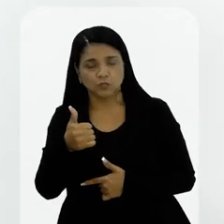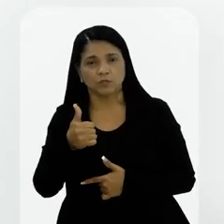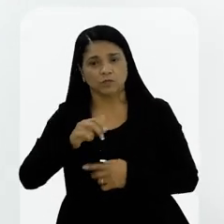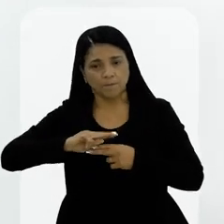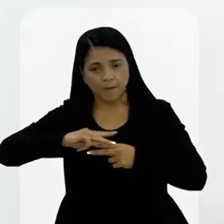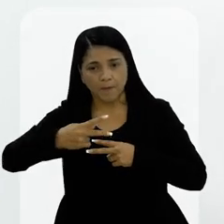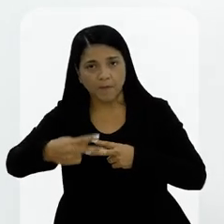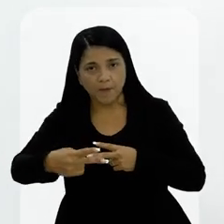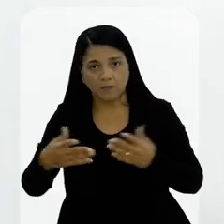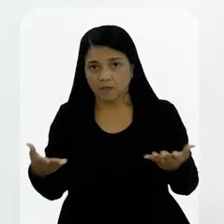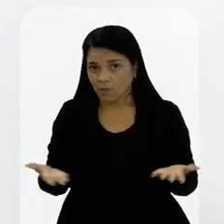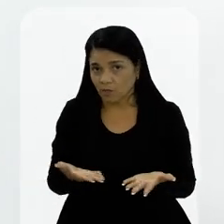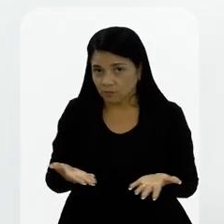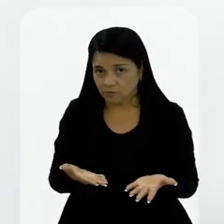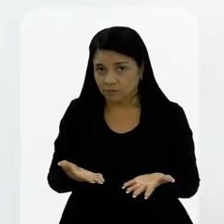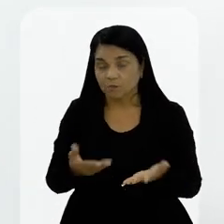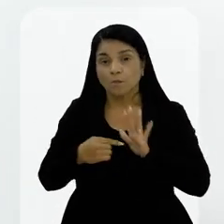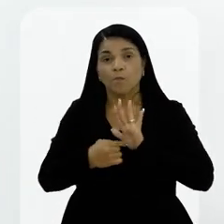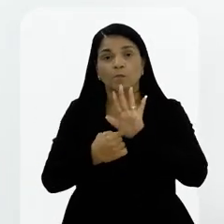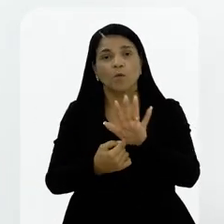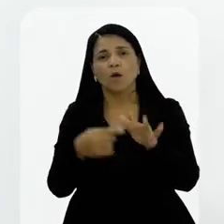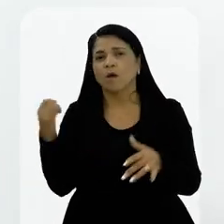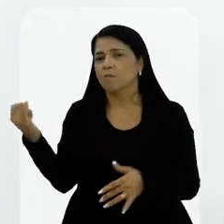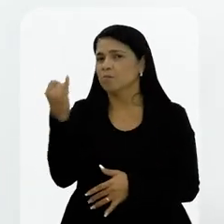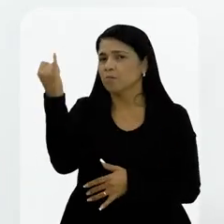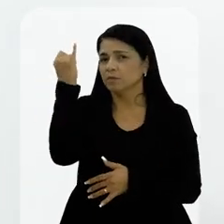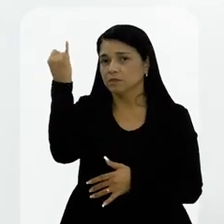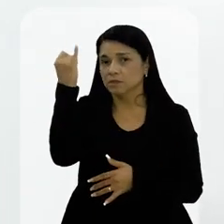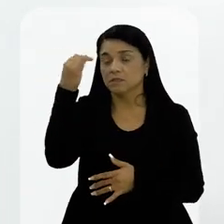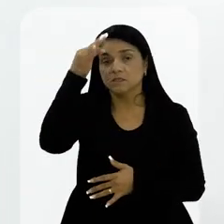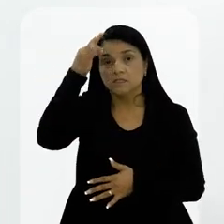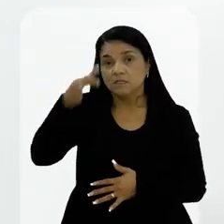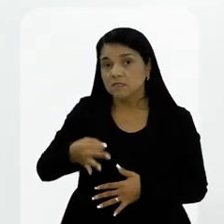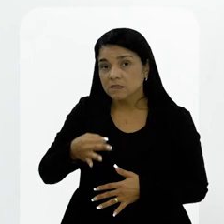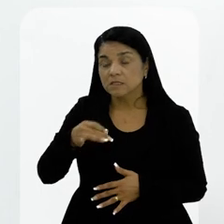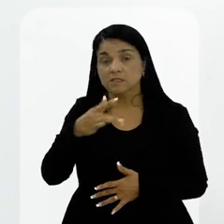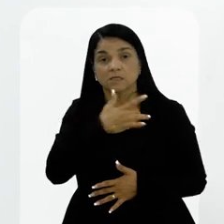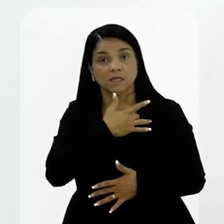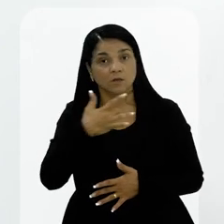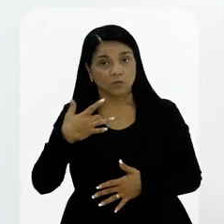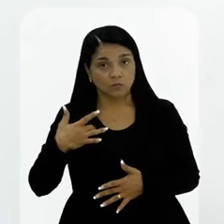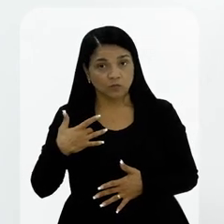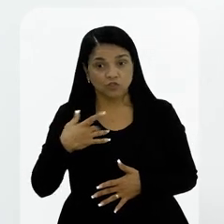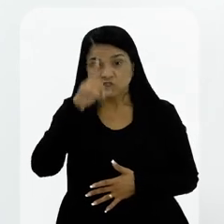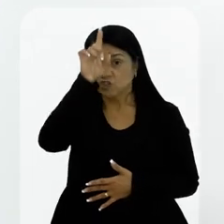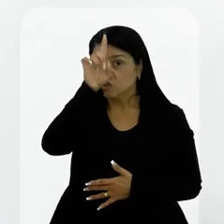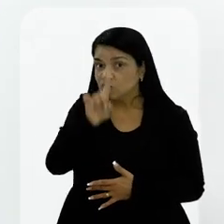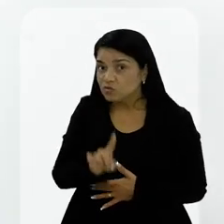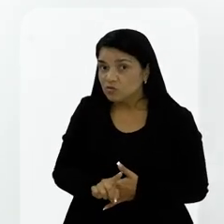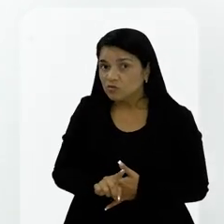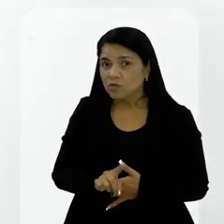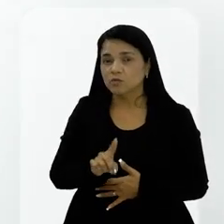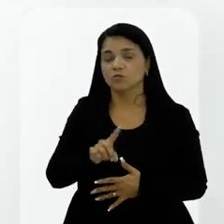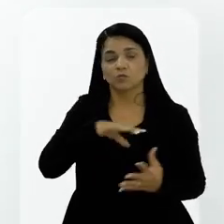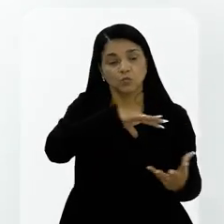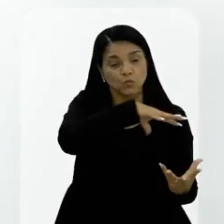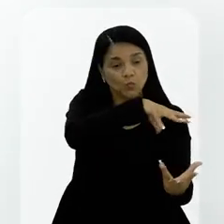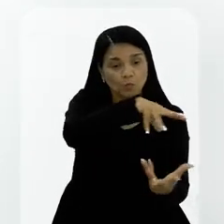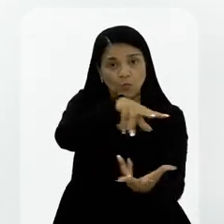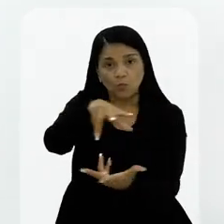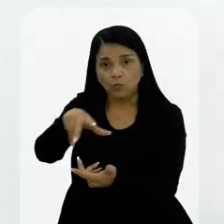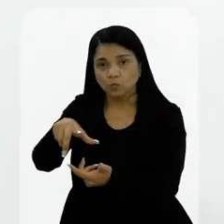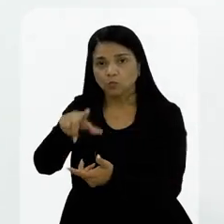e que tem reflexos até hoje, nos mostra a importância de entender que a saúde é um direito, um direito